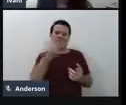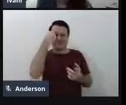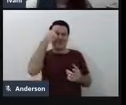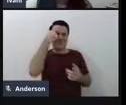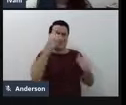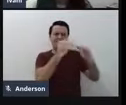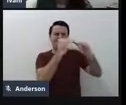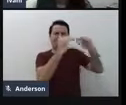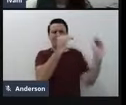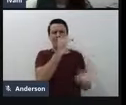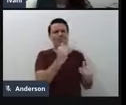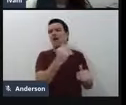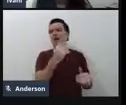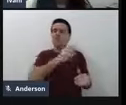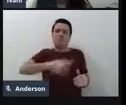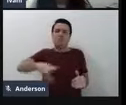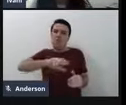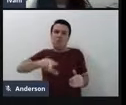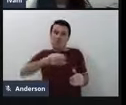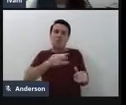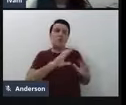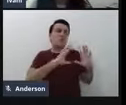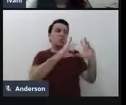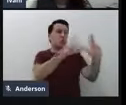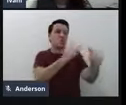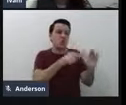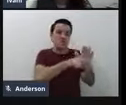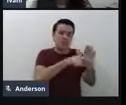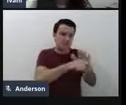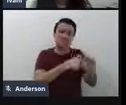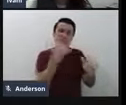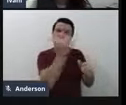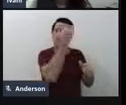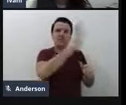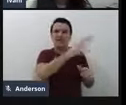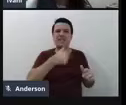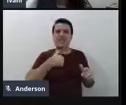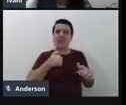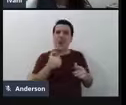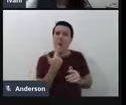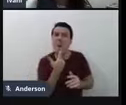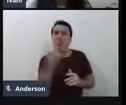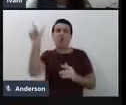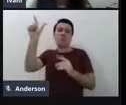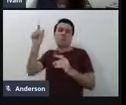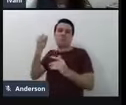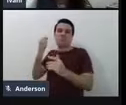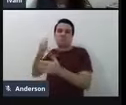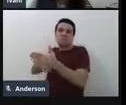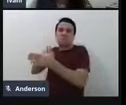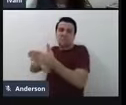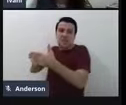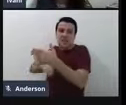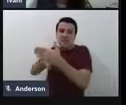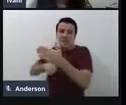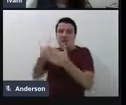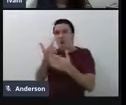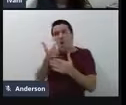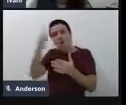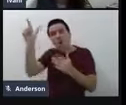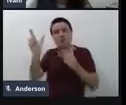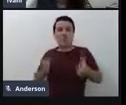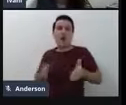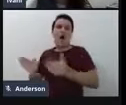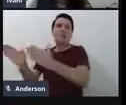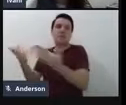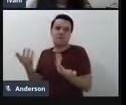pesquisas são relevantes, mas não é o viés que eu tenho buscado trabalhar e nem o viés que eu tenho tentado divulgar quando eu